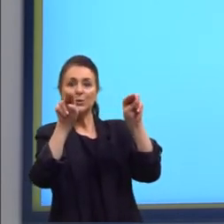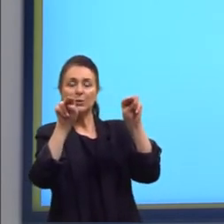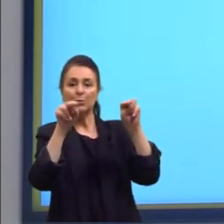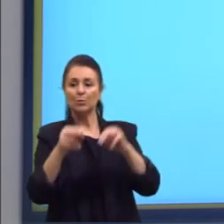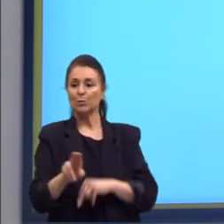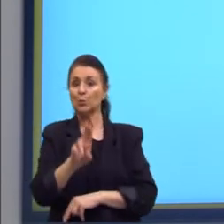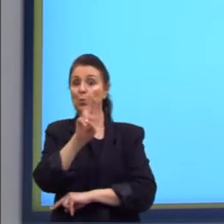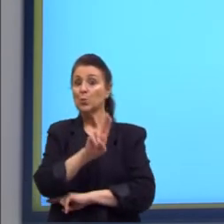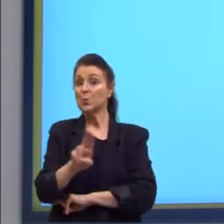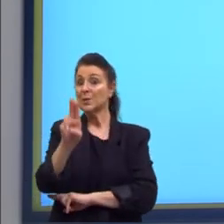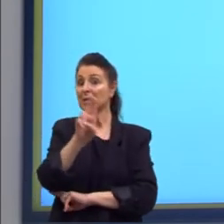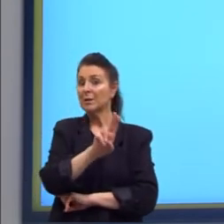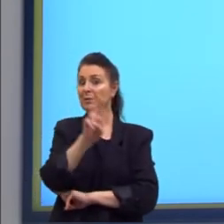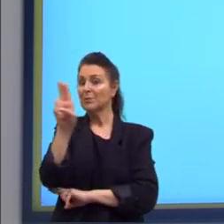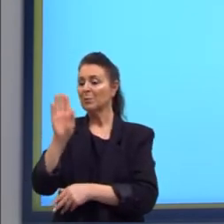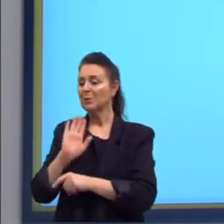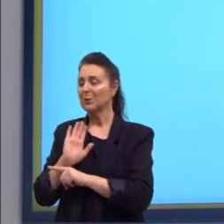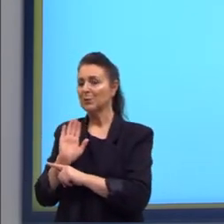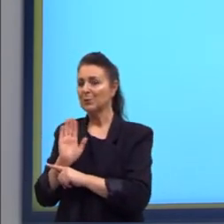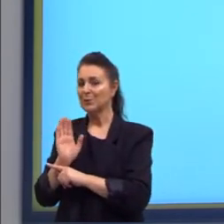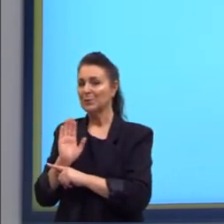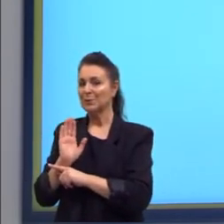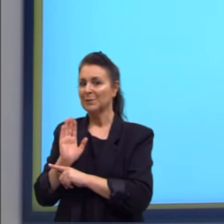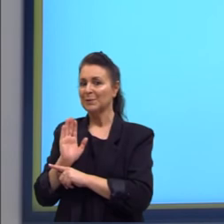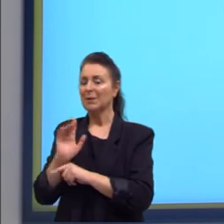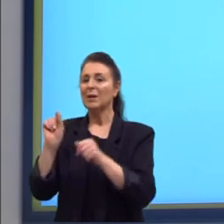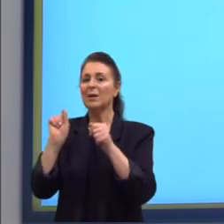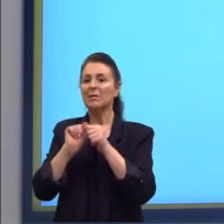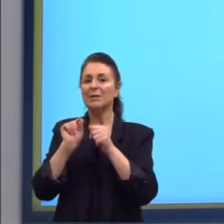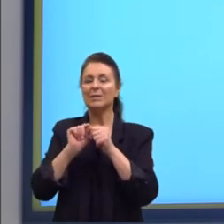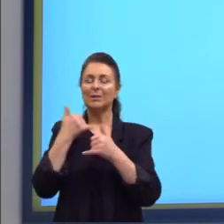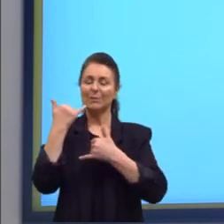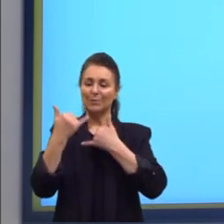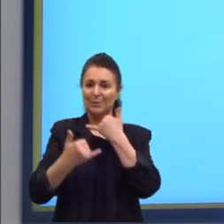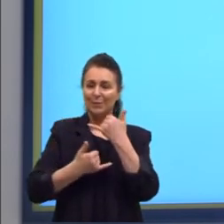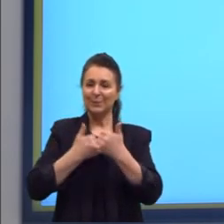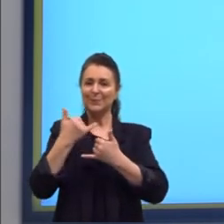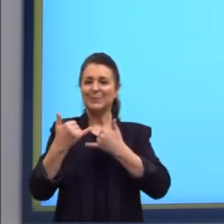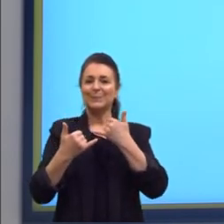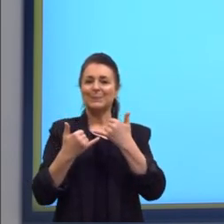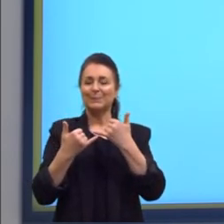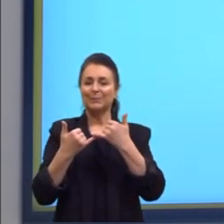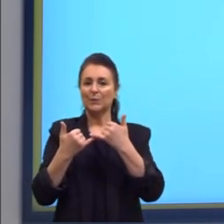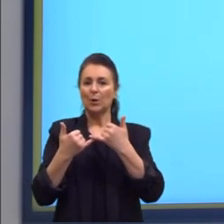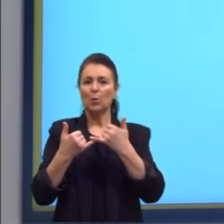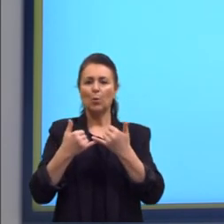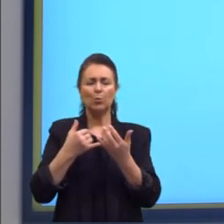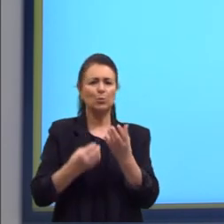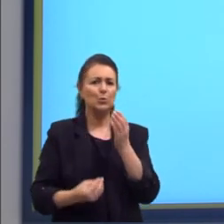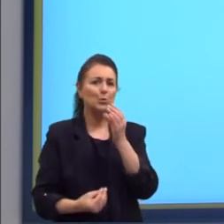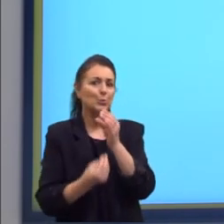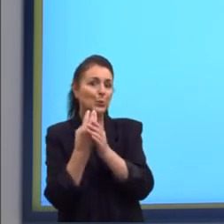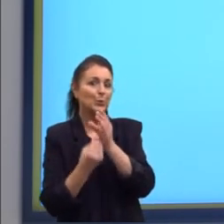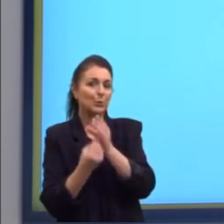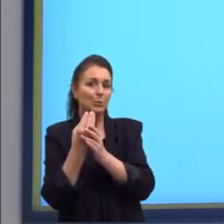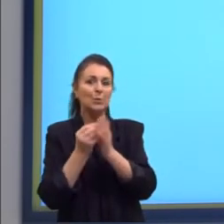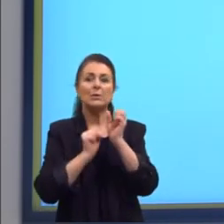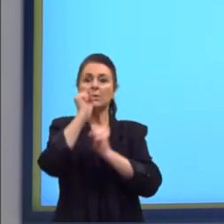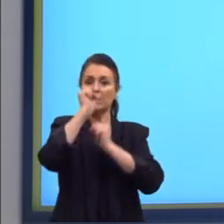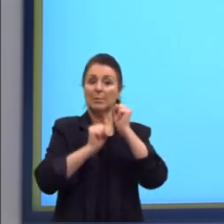nomes dos filmes fazendo essa brincadeira com os produtos que eles